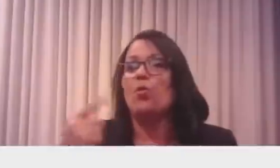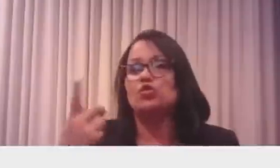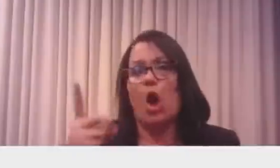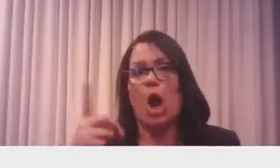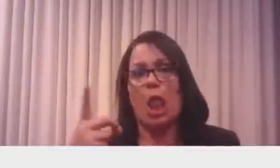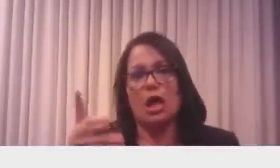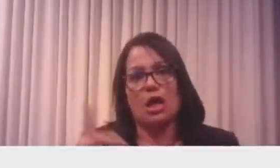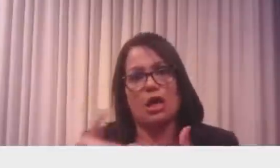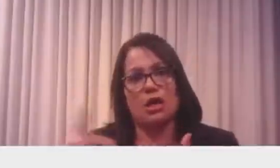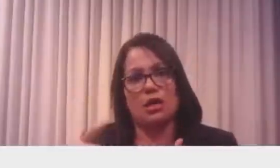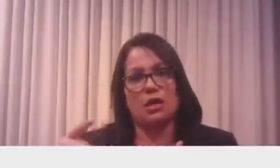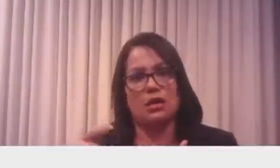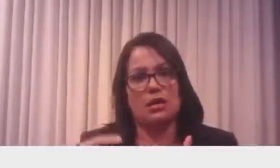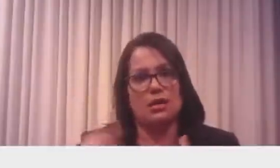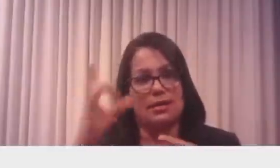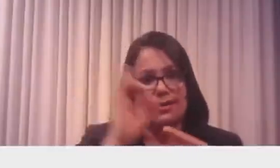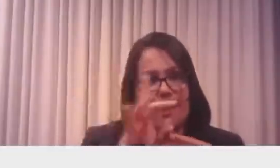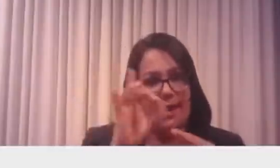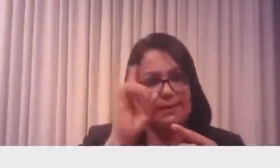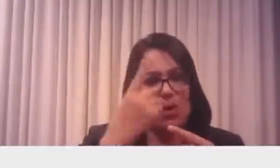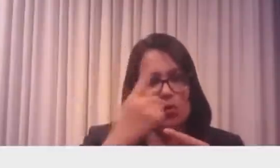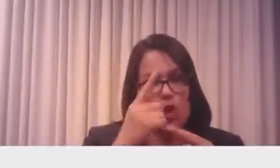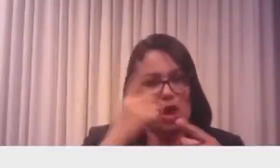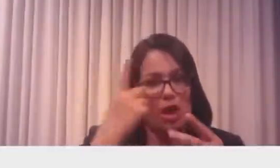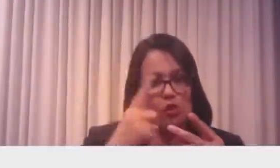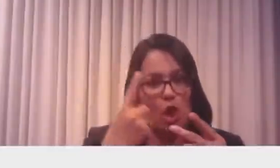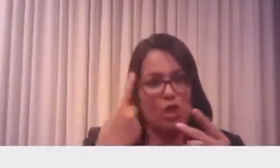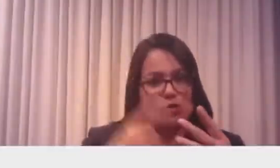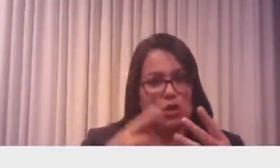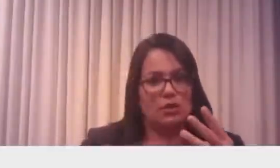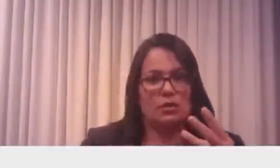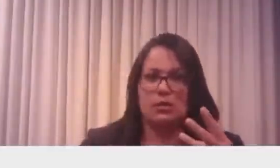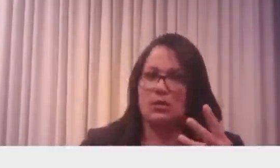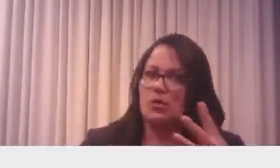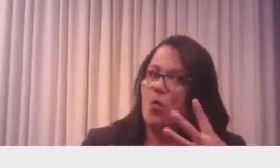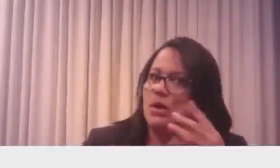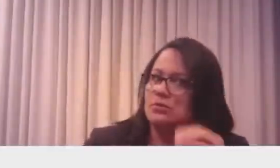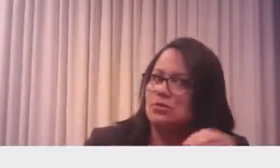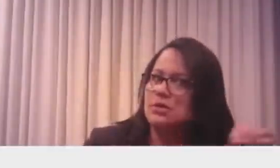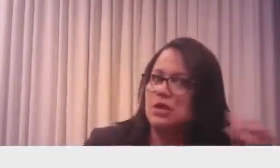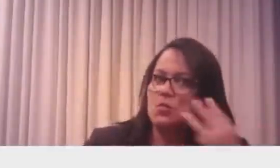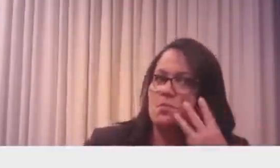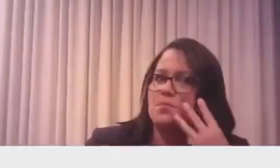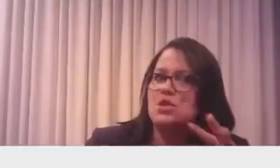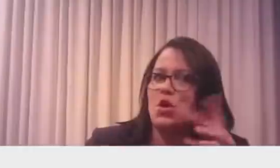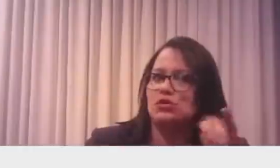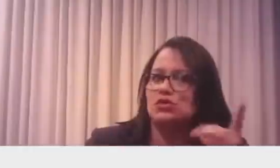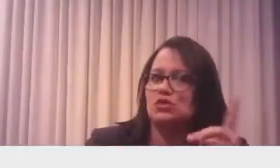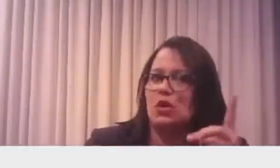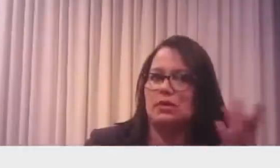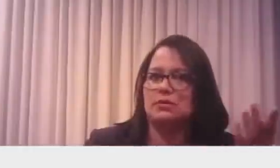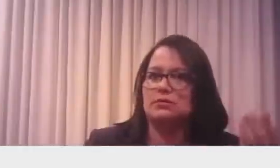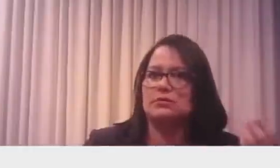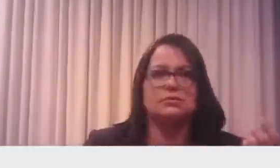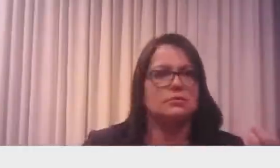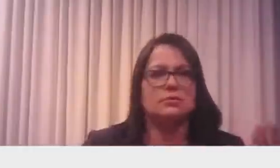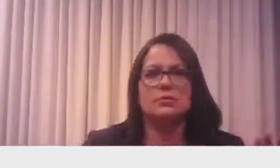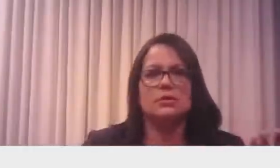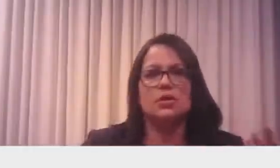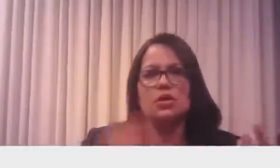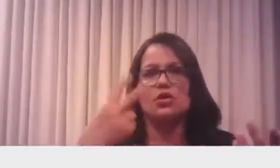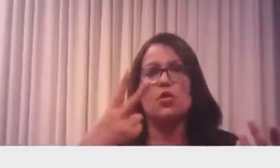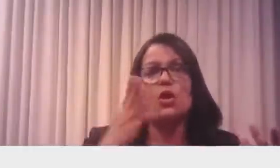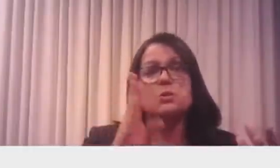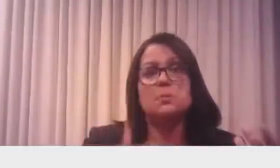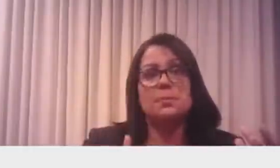vacina. Seria 400 milhões de doses. Seria aí, pouco mais de 2 bilhões